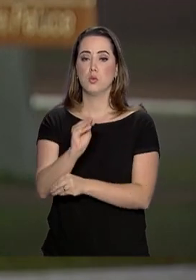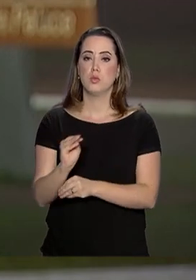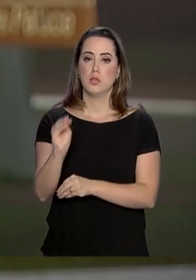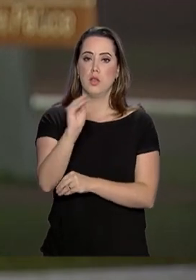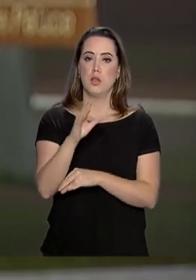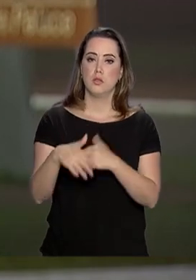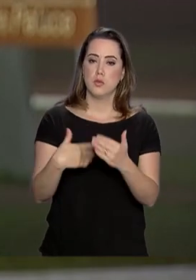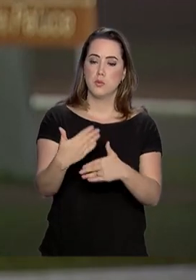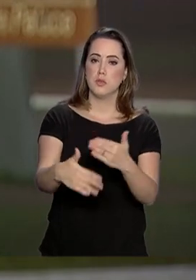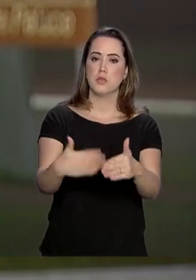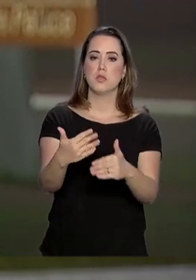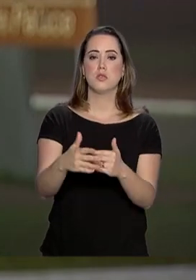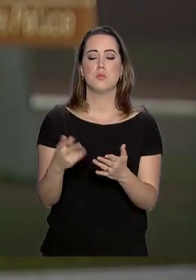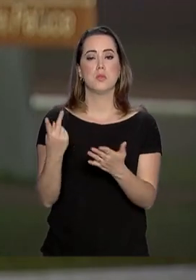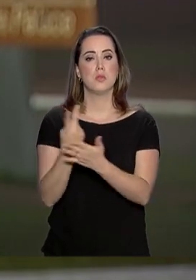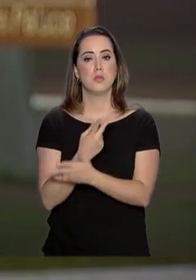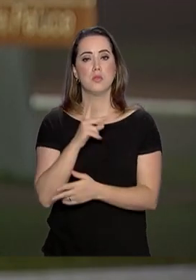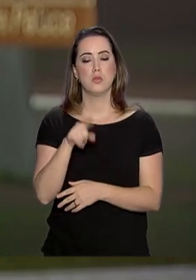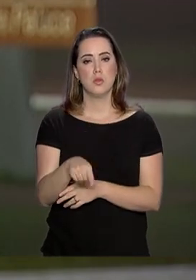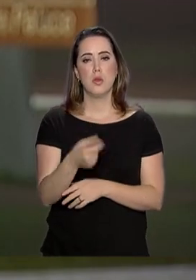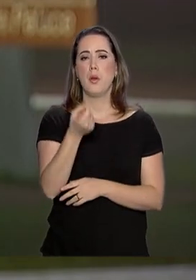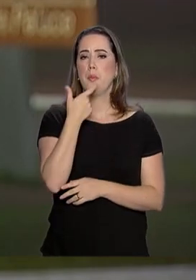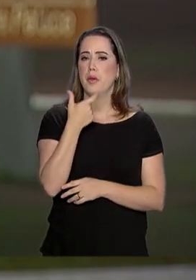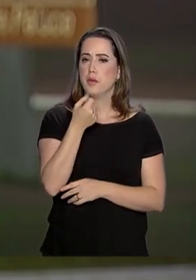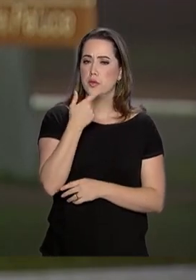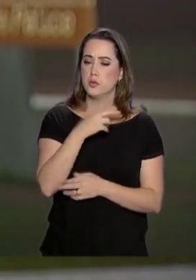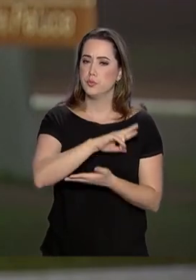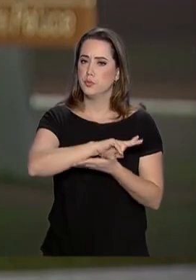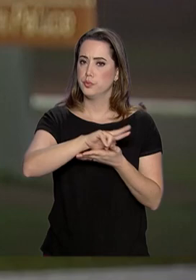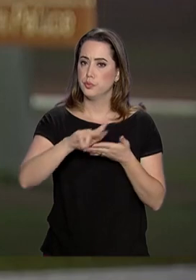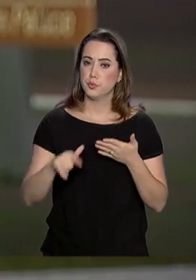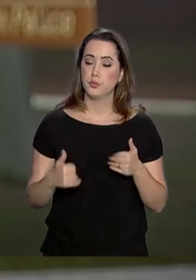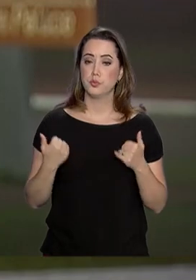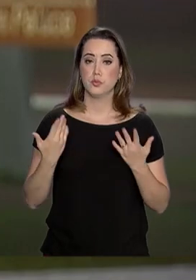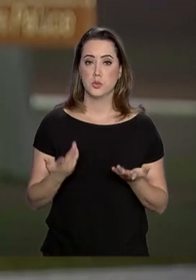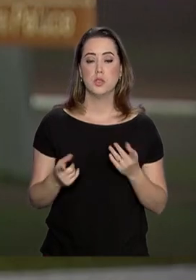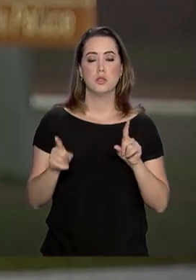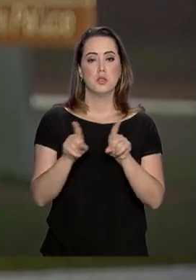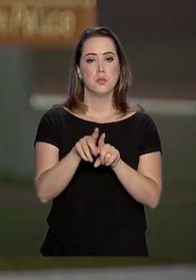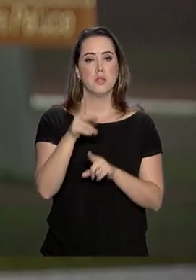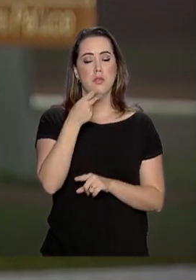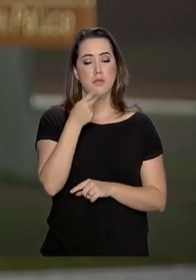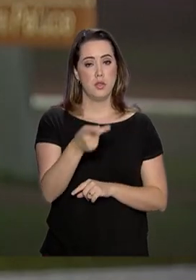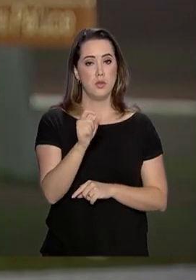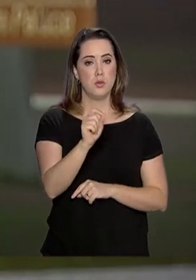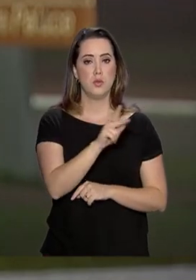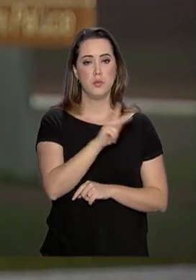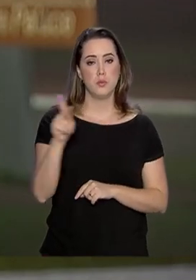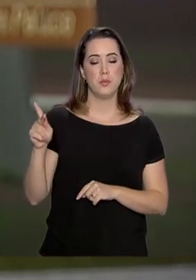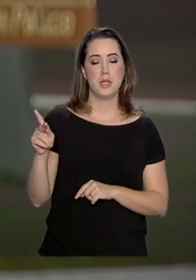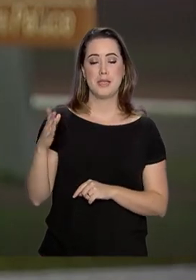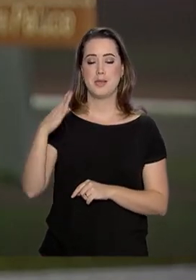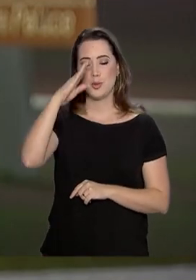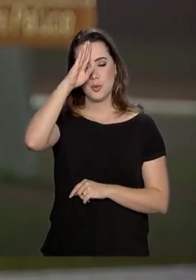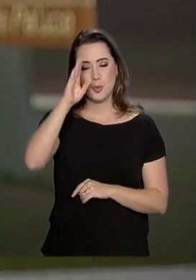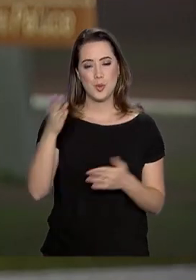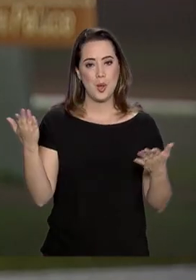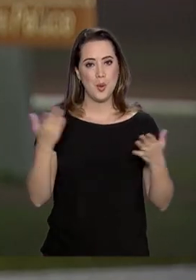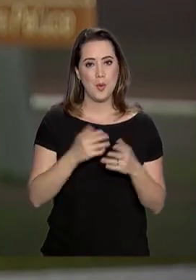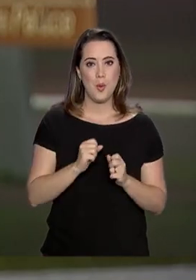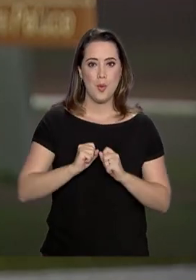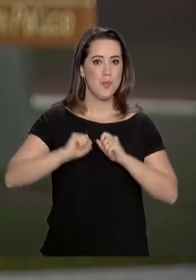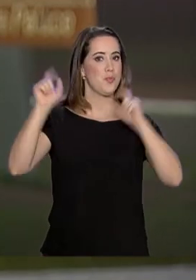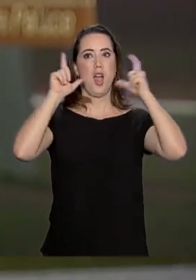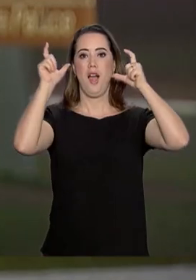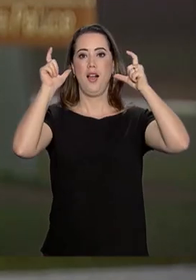dele, dos procedimentos que foram feitos, medicação, enfim. Ele disse ainda que o presidente, ele acordou hoje animado e